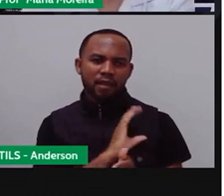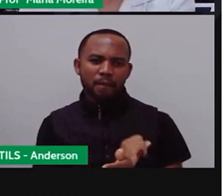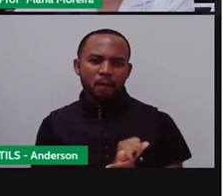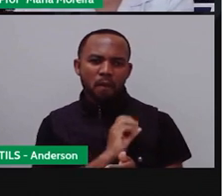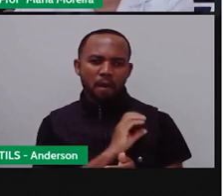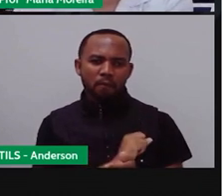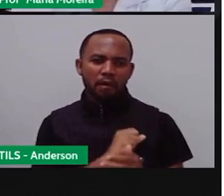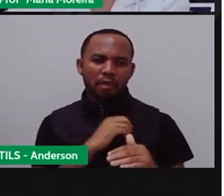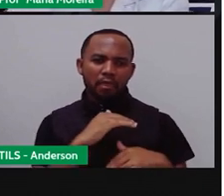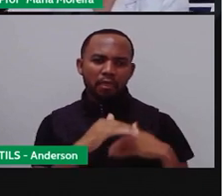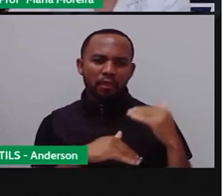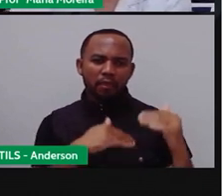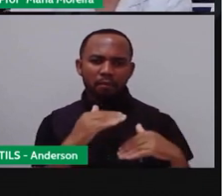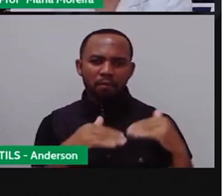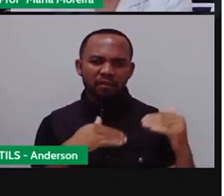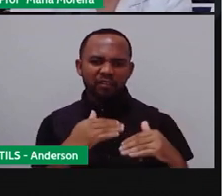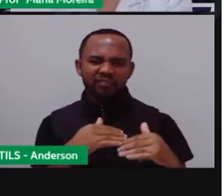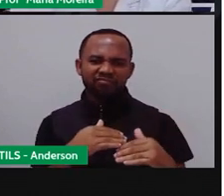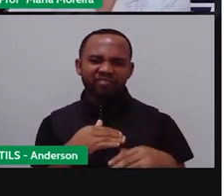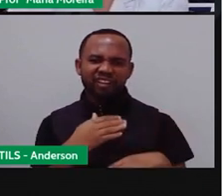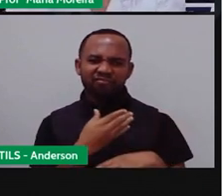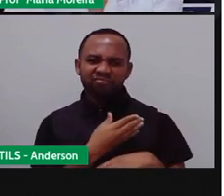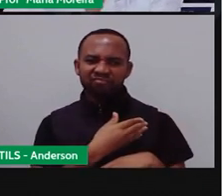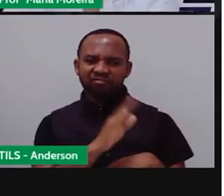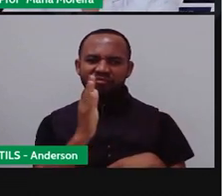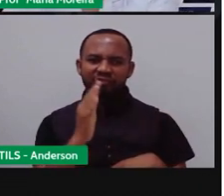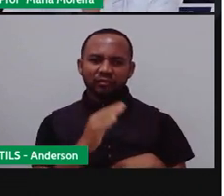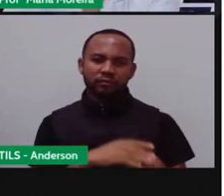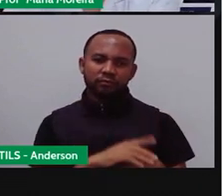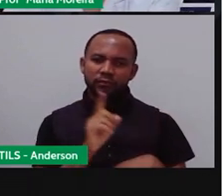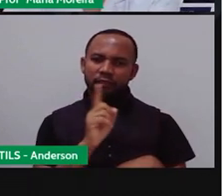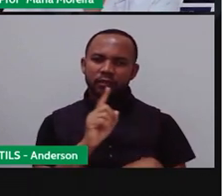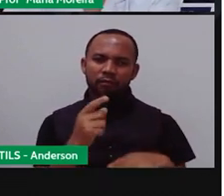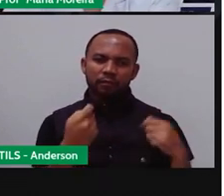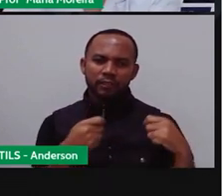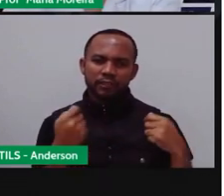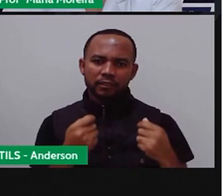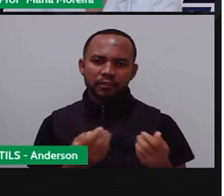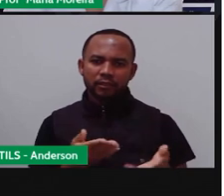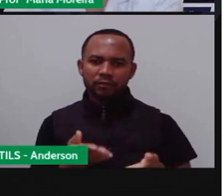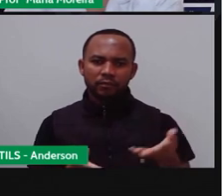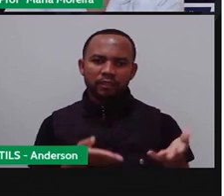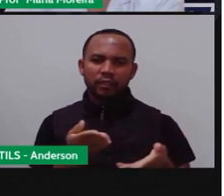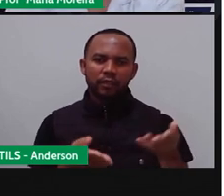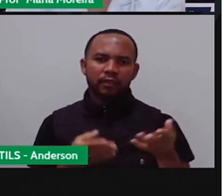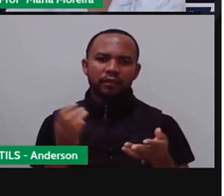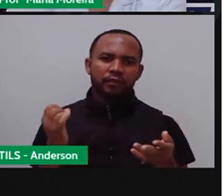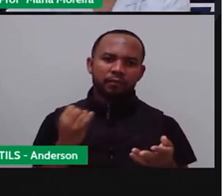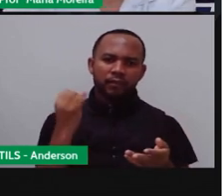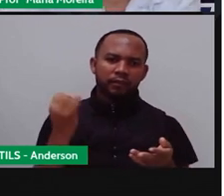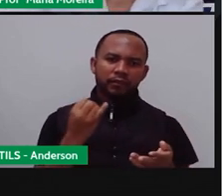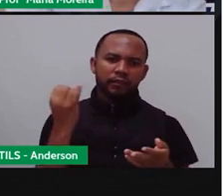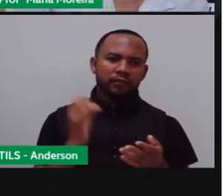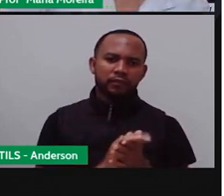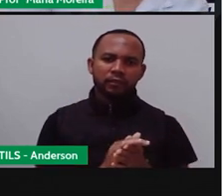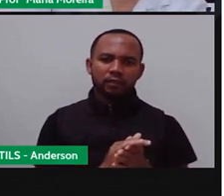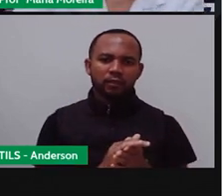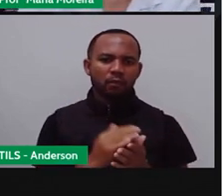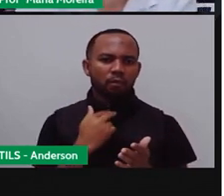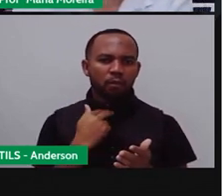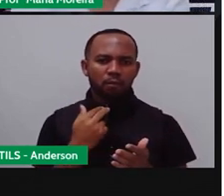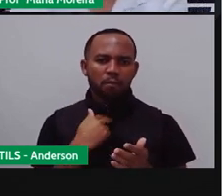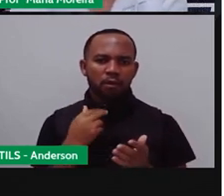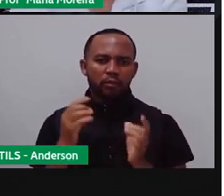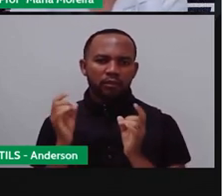animal e depois, ah, cansei e enjoei. Porque é um ser vivo, tá, gente? É um ser vivo, a gente não pode pegar um ser vivo e